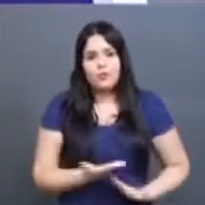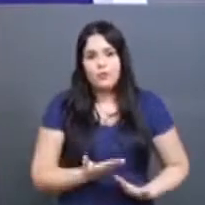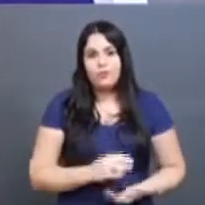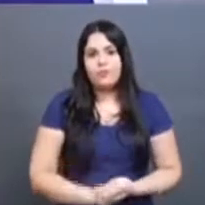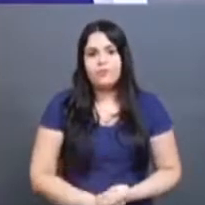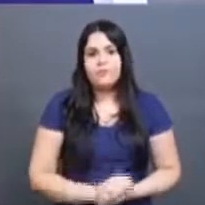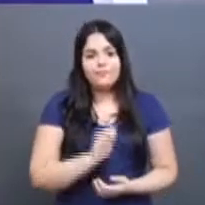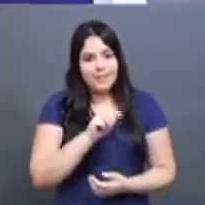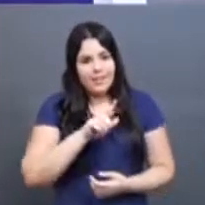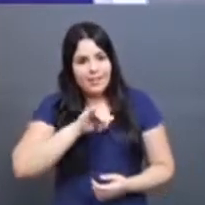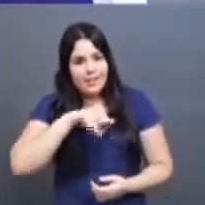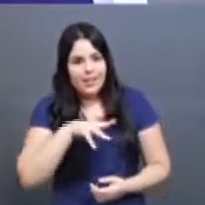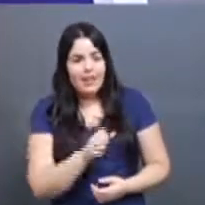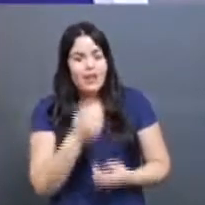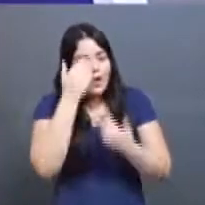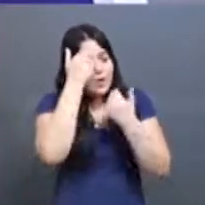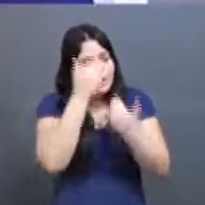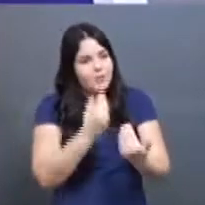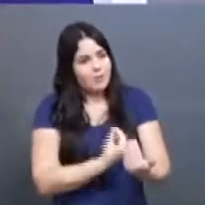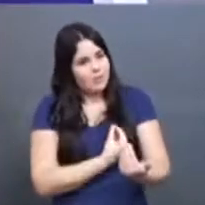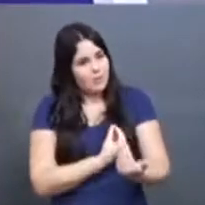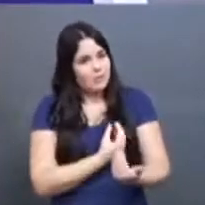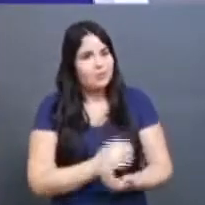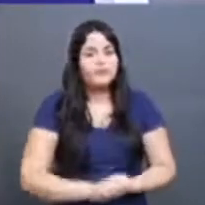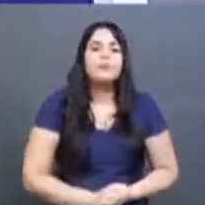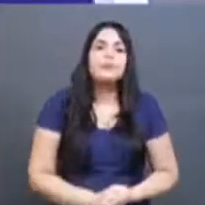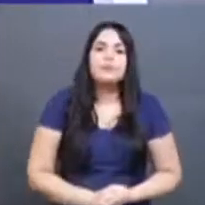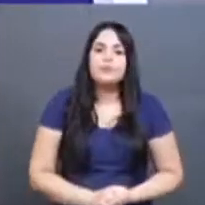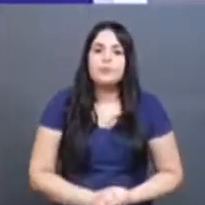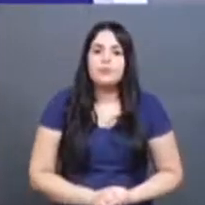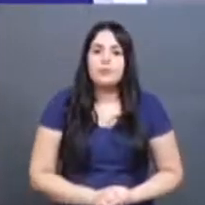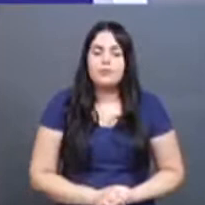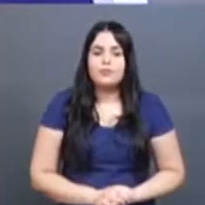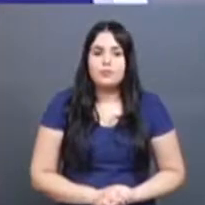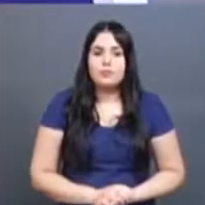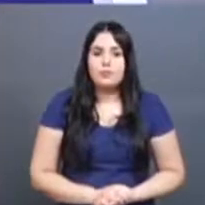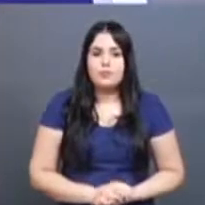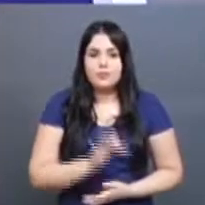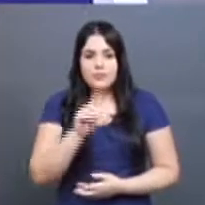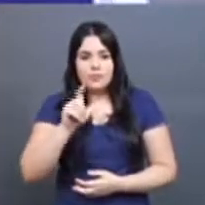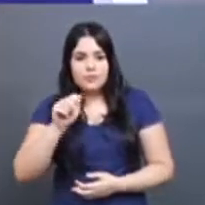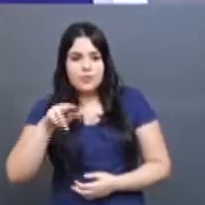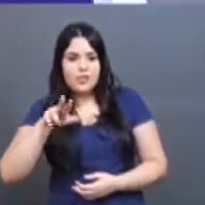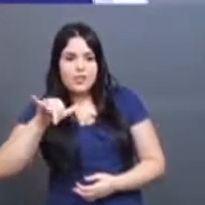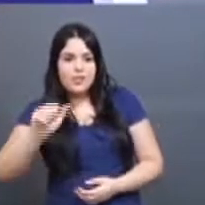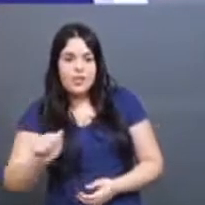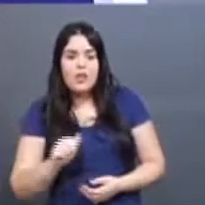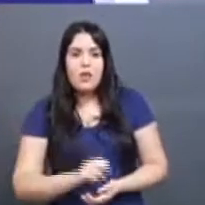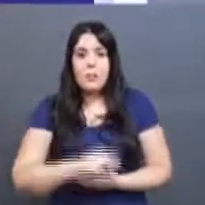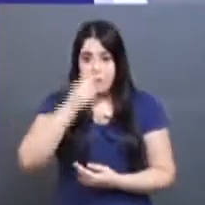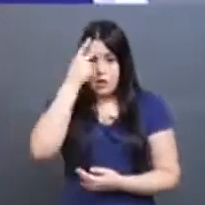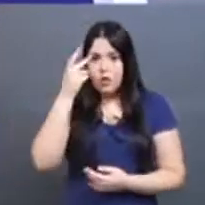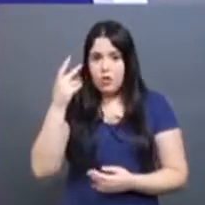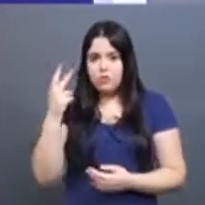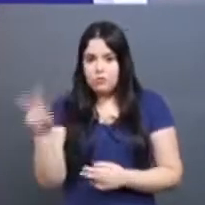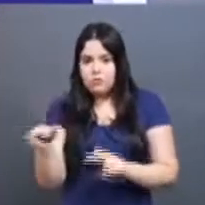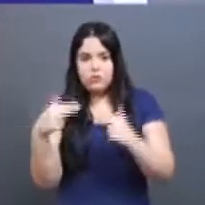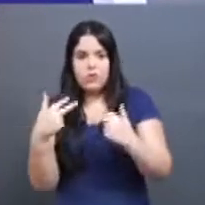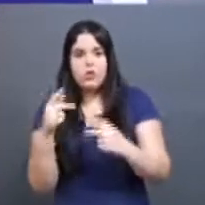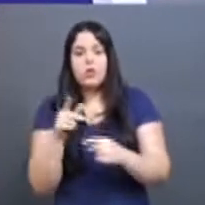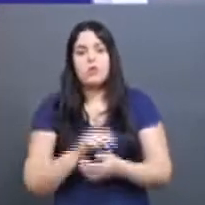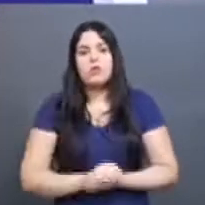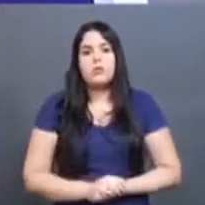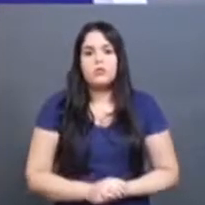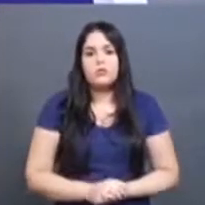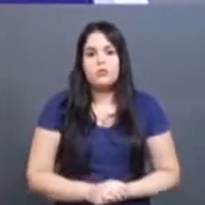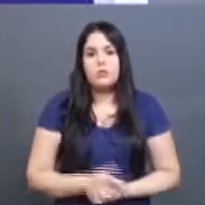Aline, muito obrigado pela presença de vocês aqui. Flávia, para o nosso telespectador começar a captar coisa,